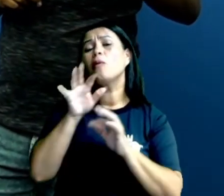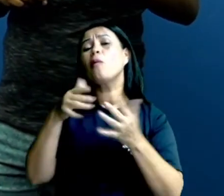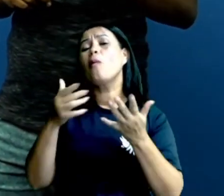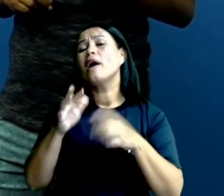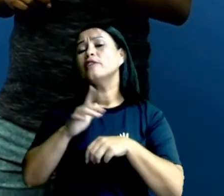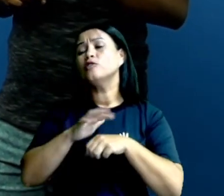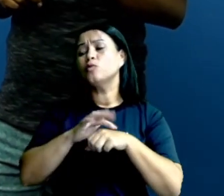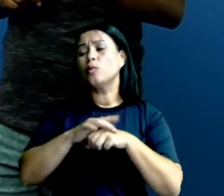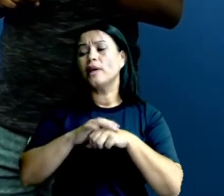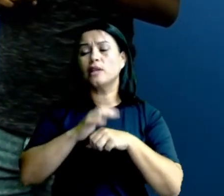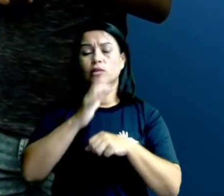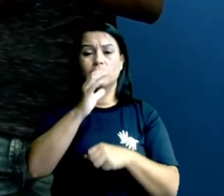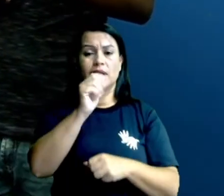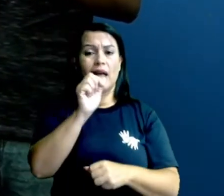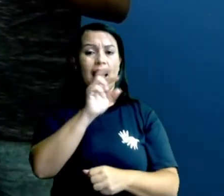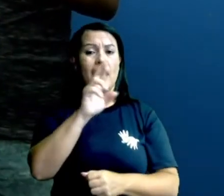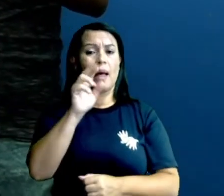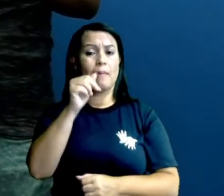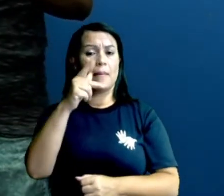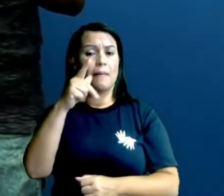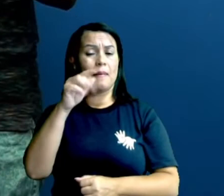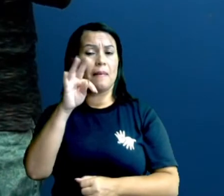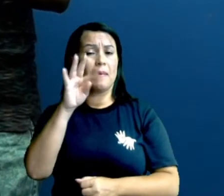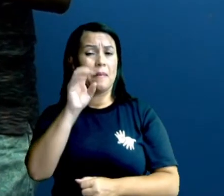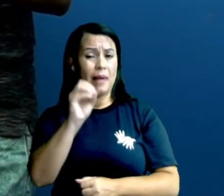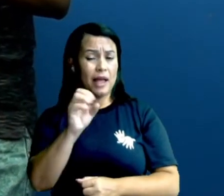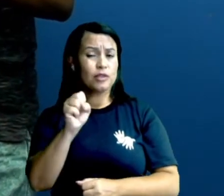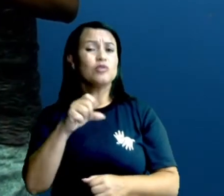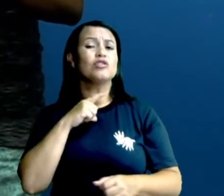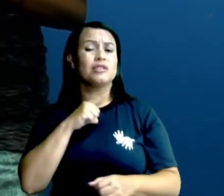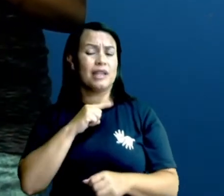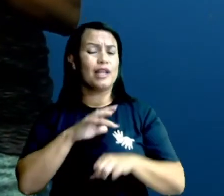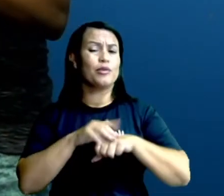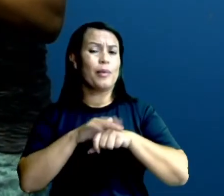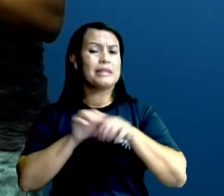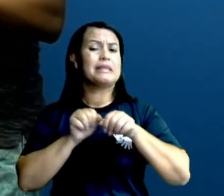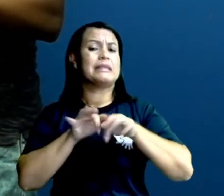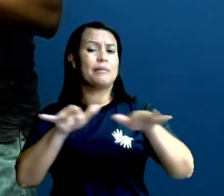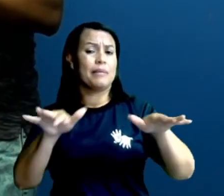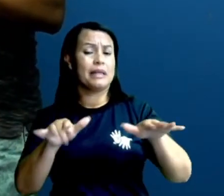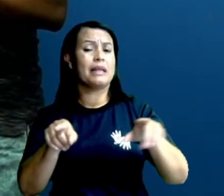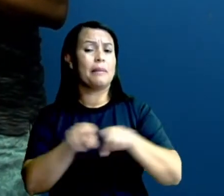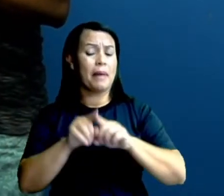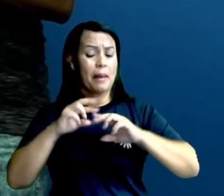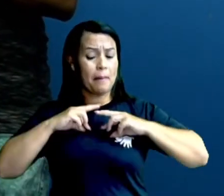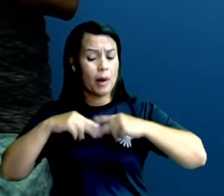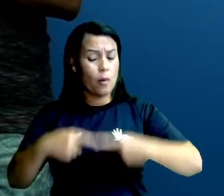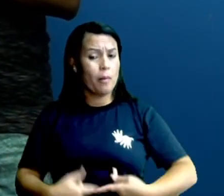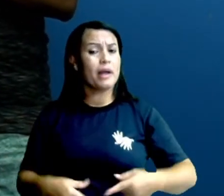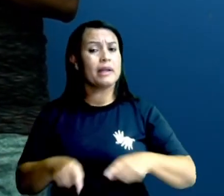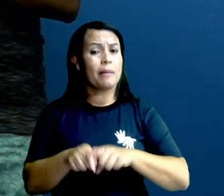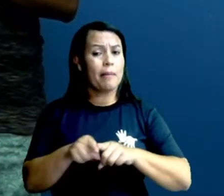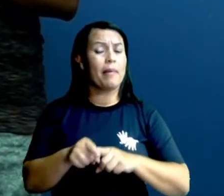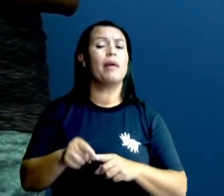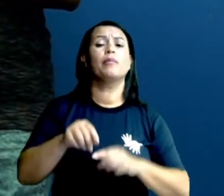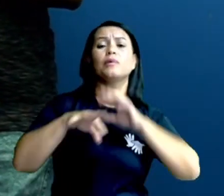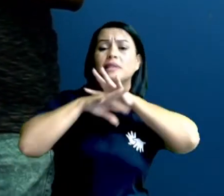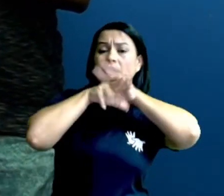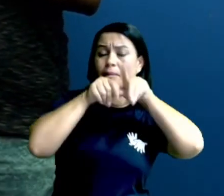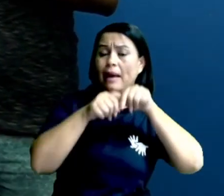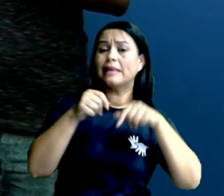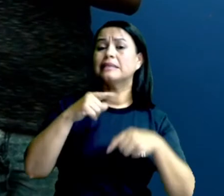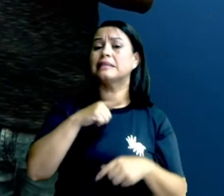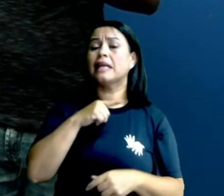inclusive para os humanos também, algumas doenças são transmitidas pelo carrapato. Além disso, o carrapato macho e fêmea,